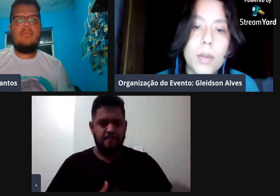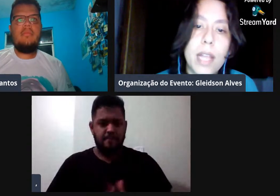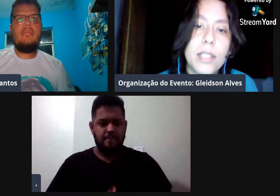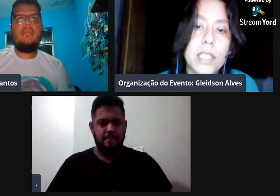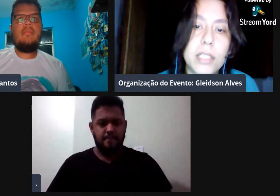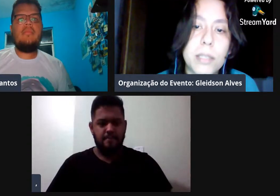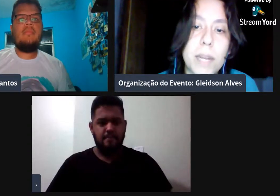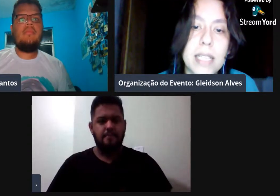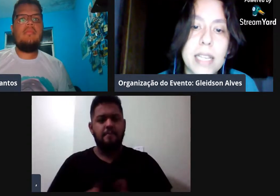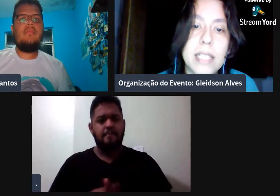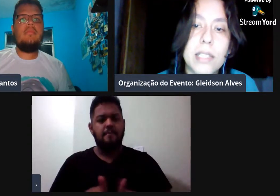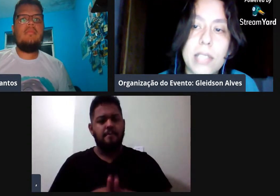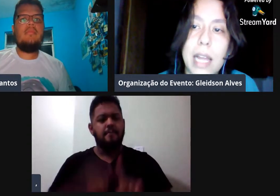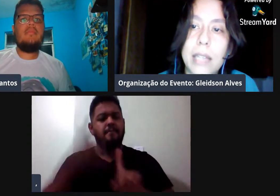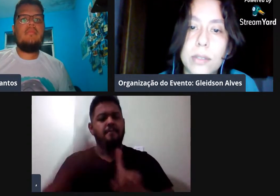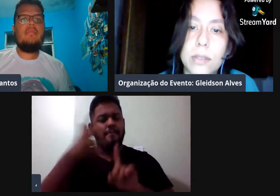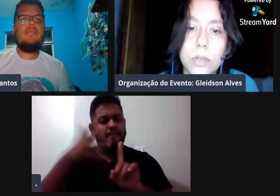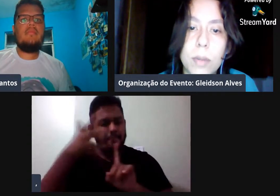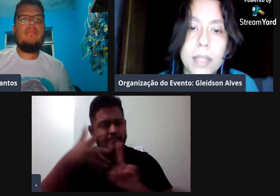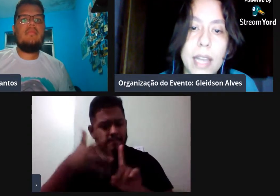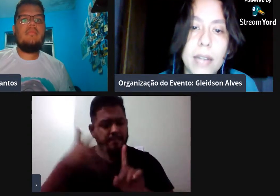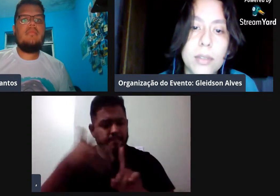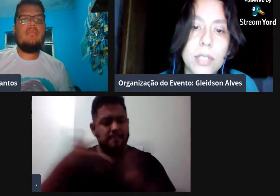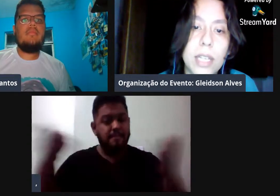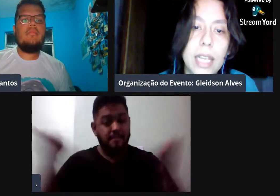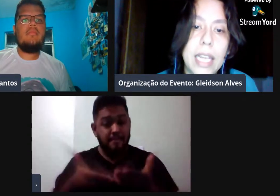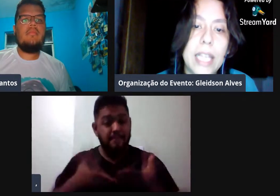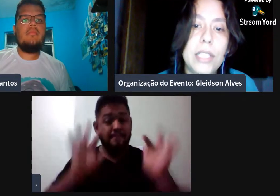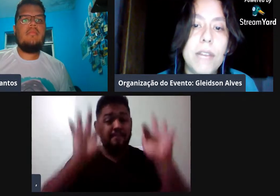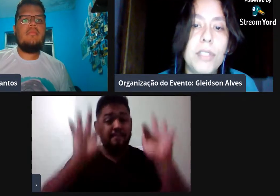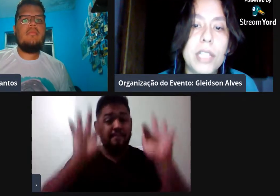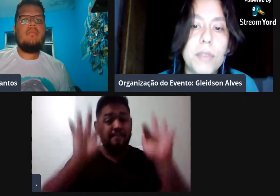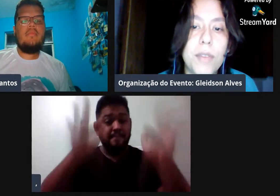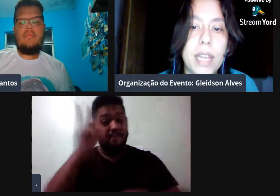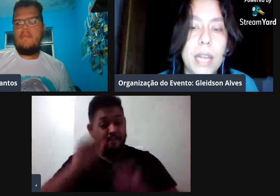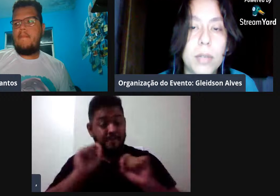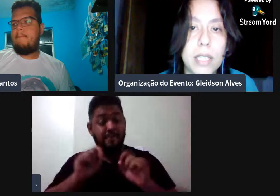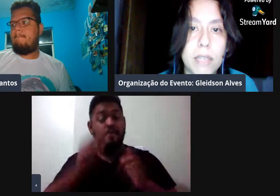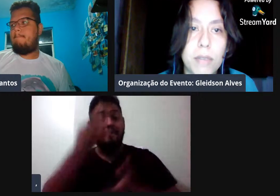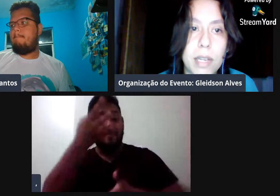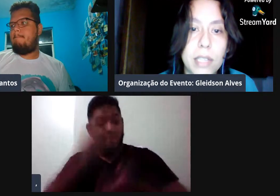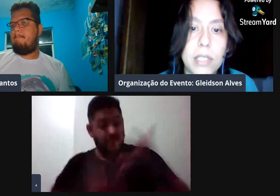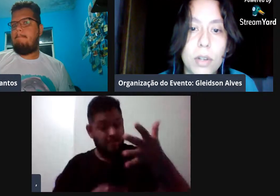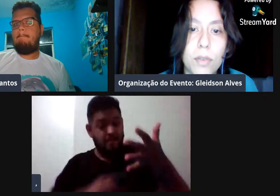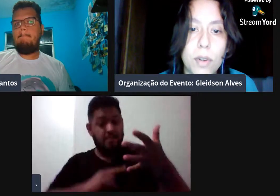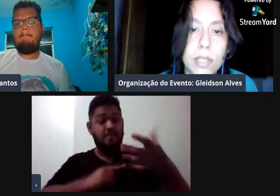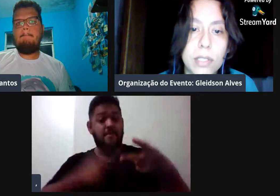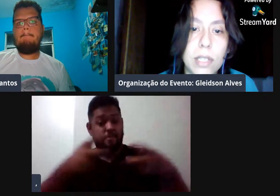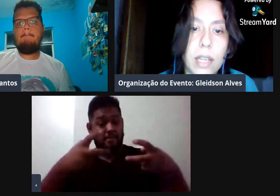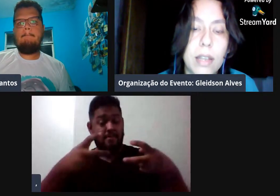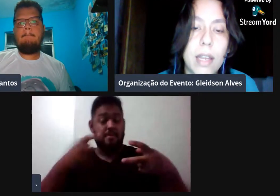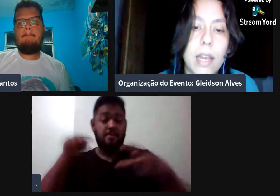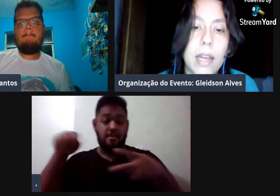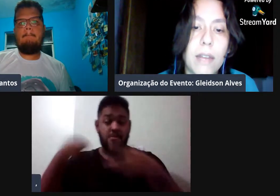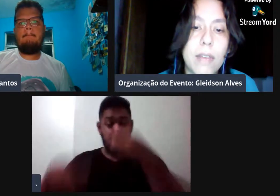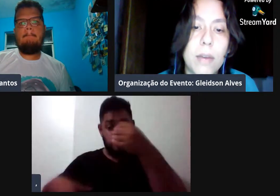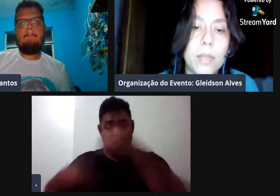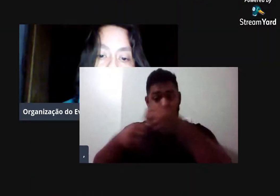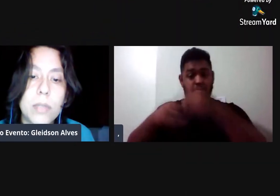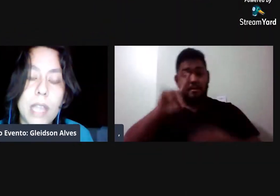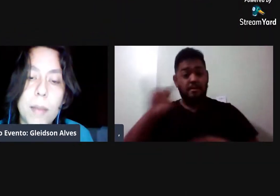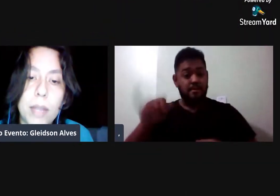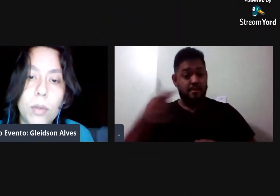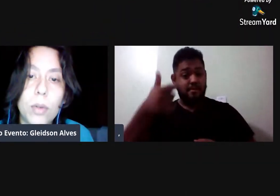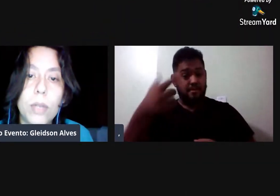lembrando que a lista de presença está nos comentários, e dia 23 de fevereiro, terça-feira, às 19 horas, vai